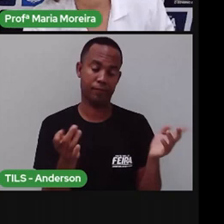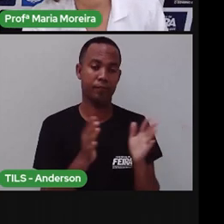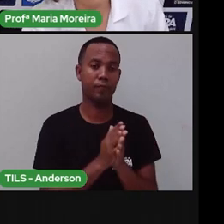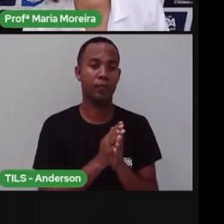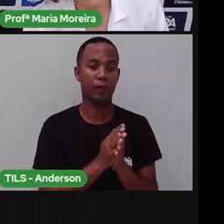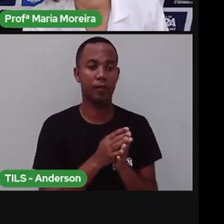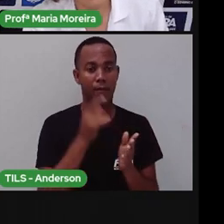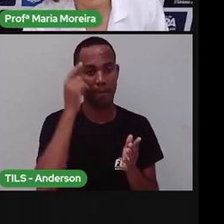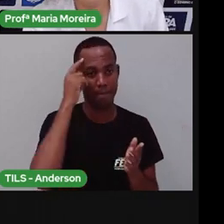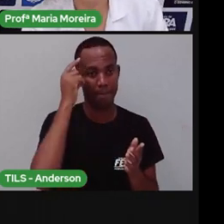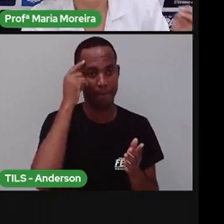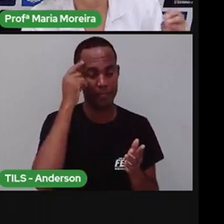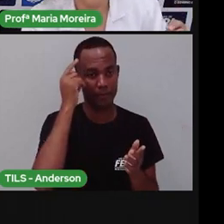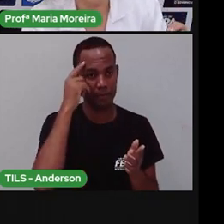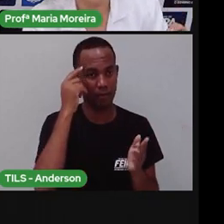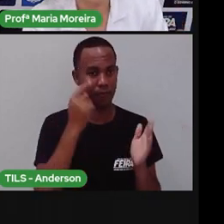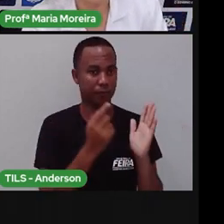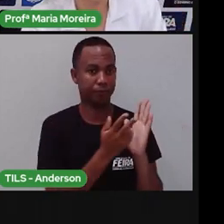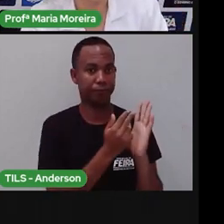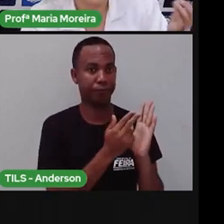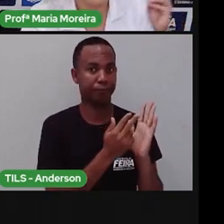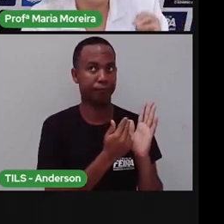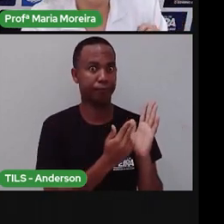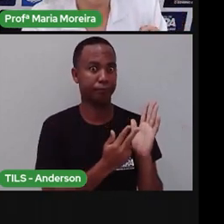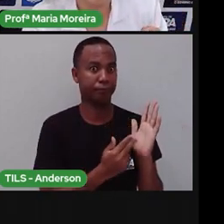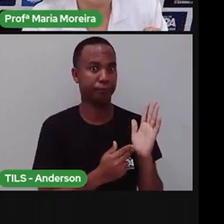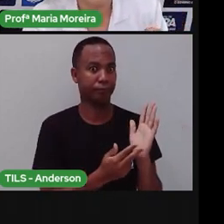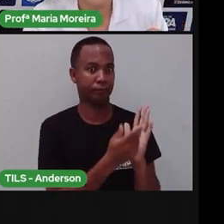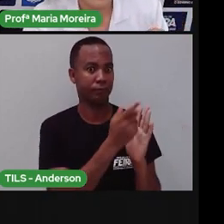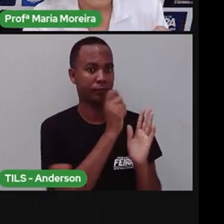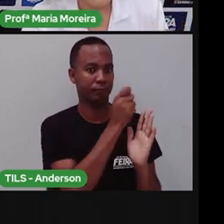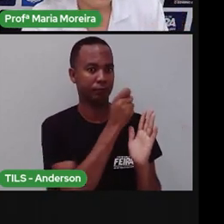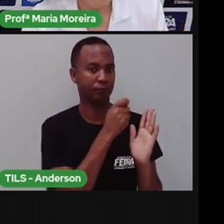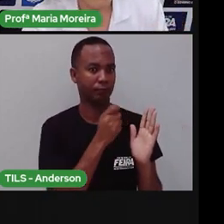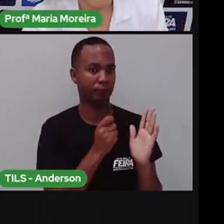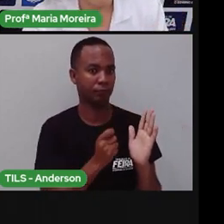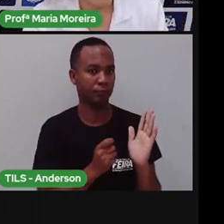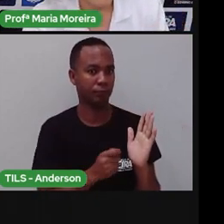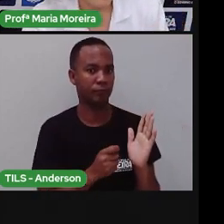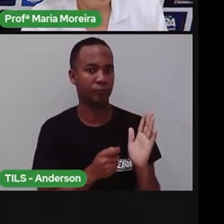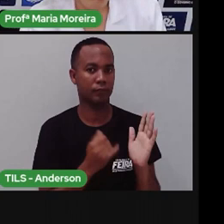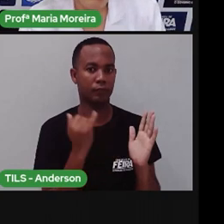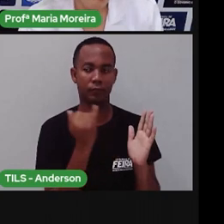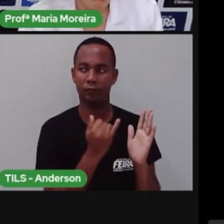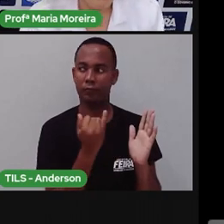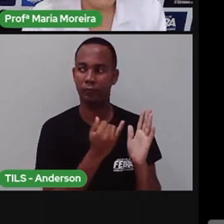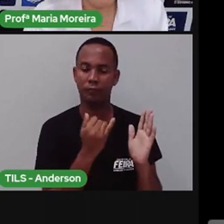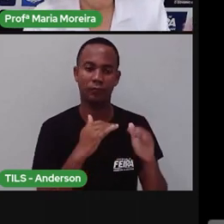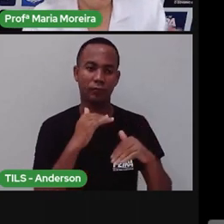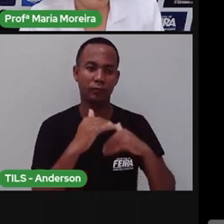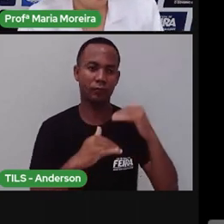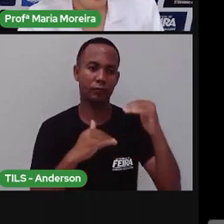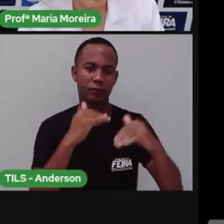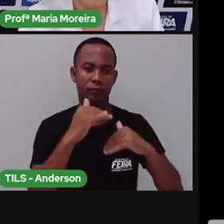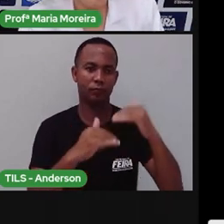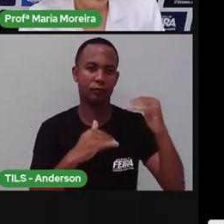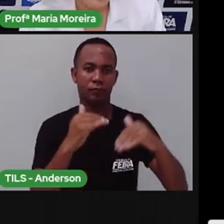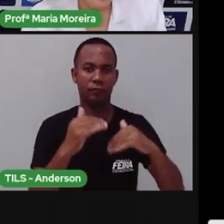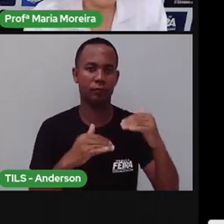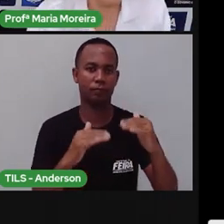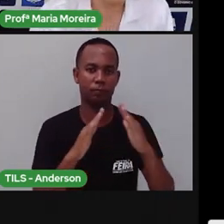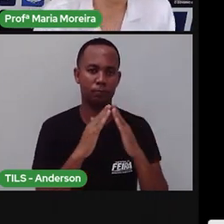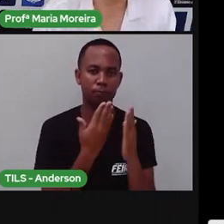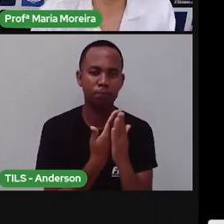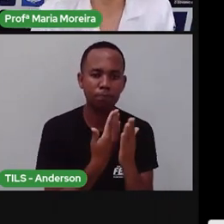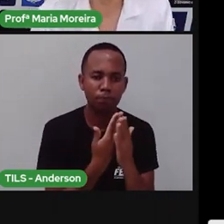essas artes rupestres, elas trazem informações desse período. E aí, o homem, ele começa a estudar sobre isso